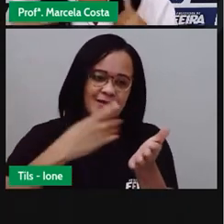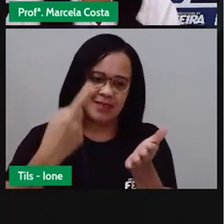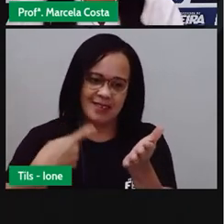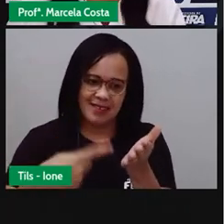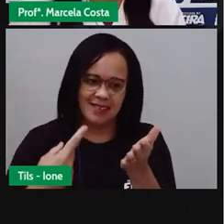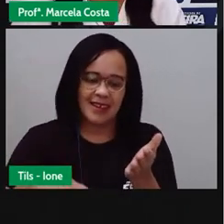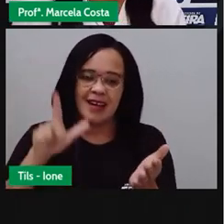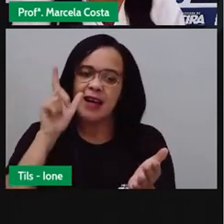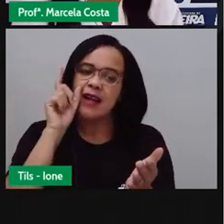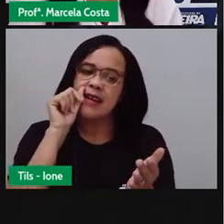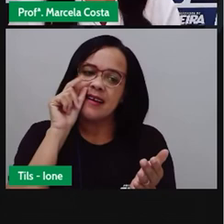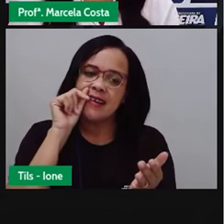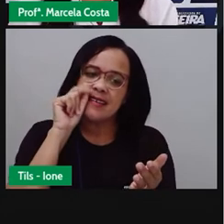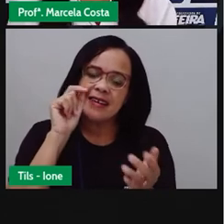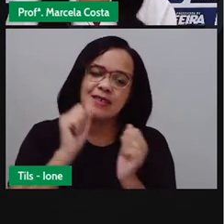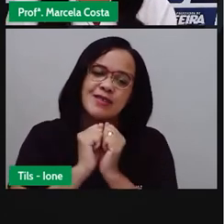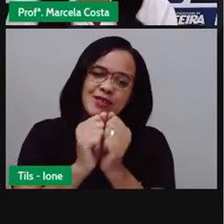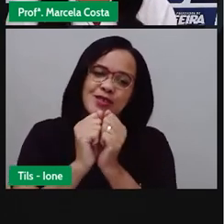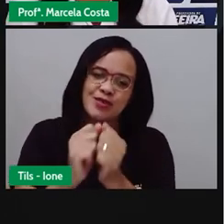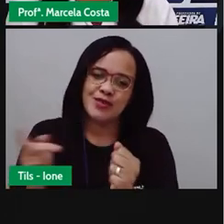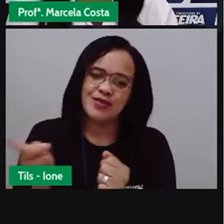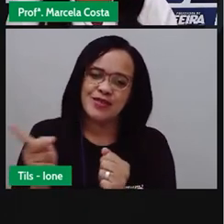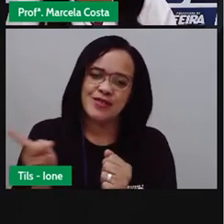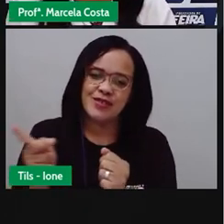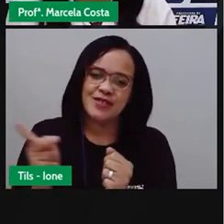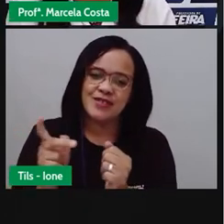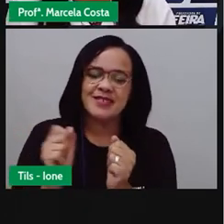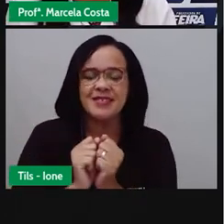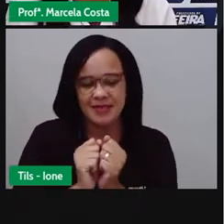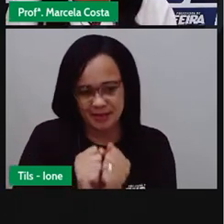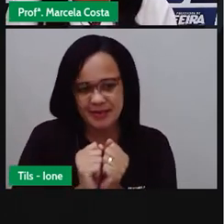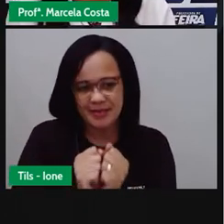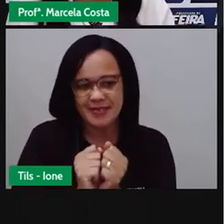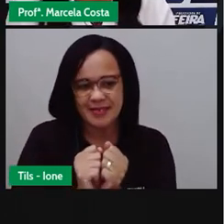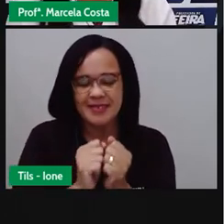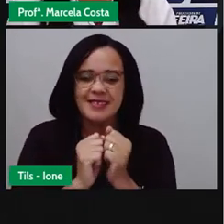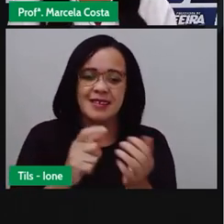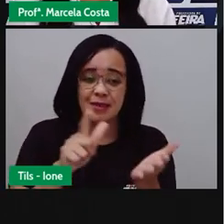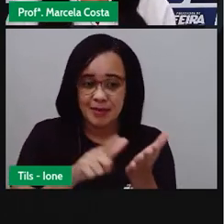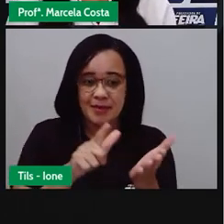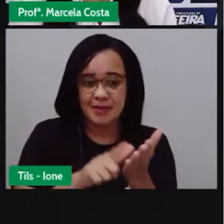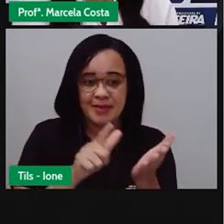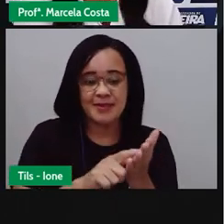lápis e vem me acompanhar. Porque a gente vai escrever juntos esse convite.